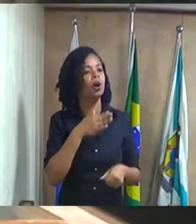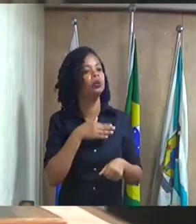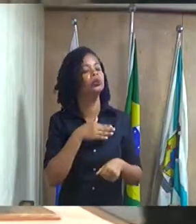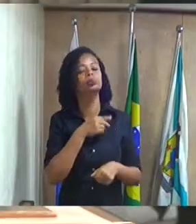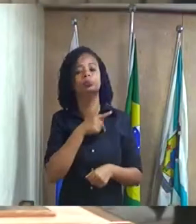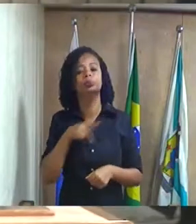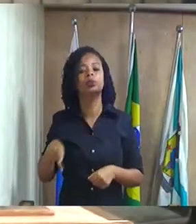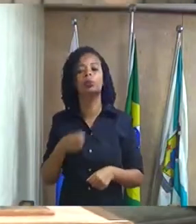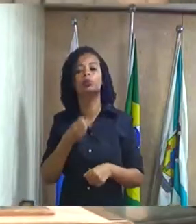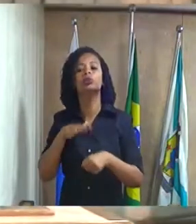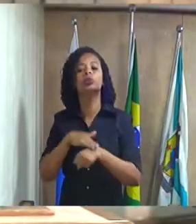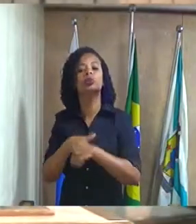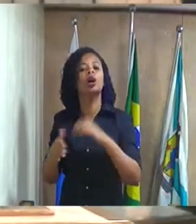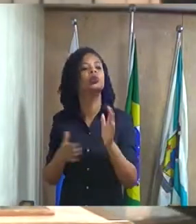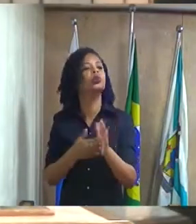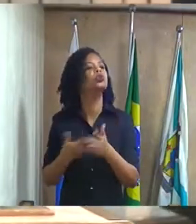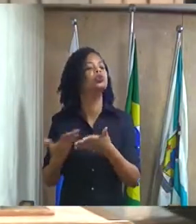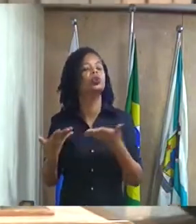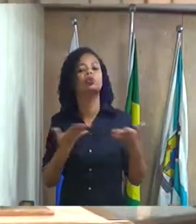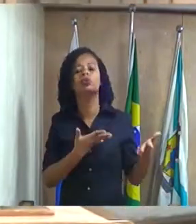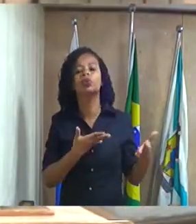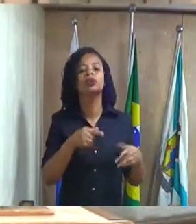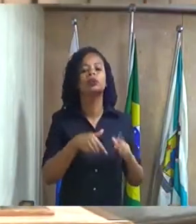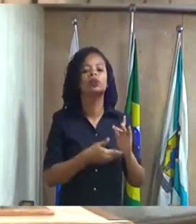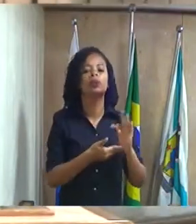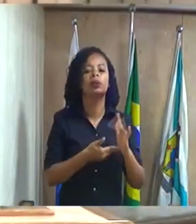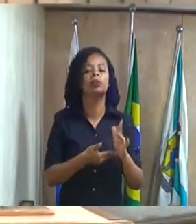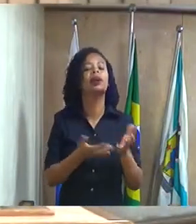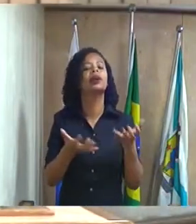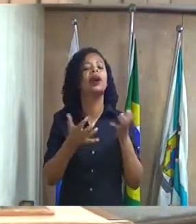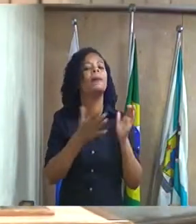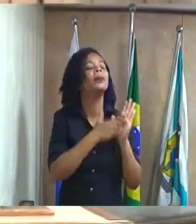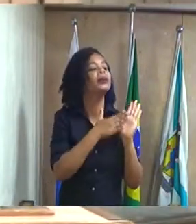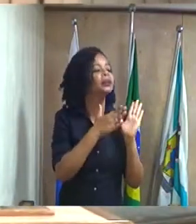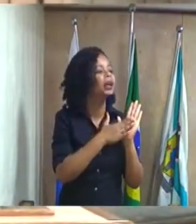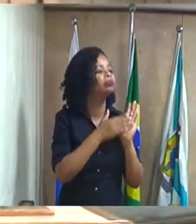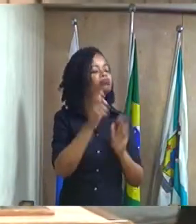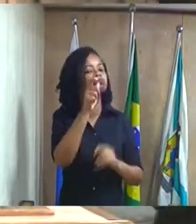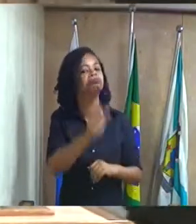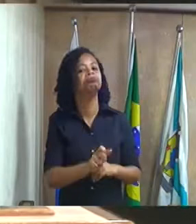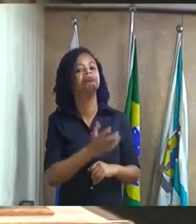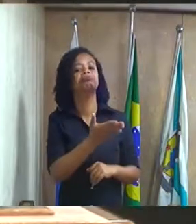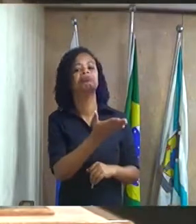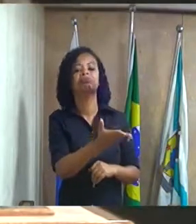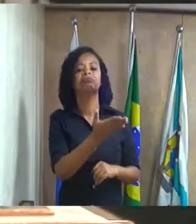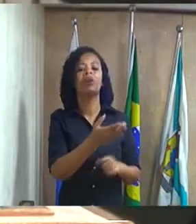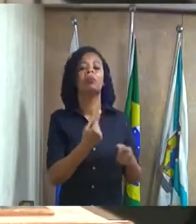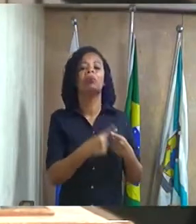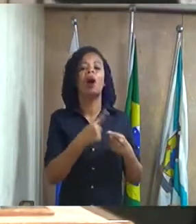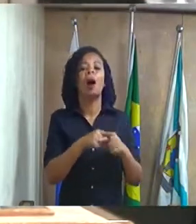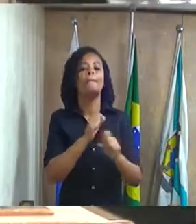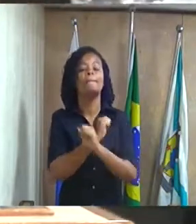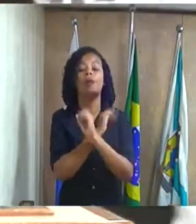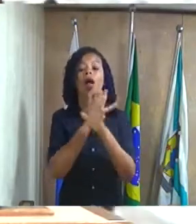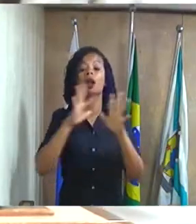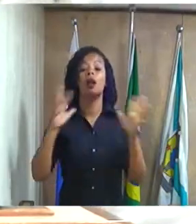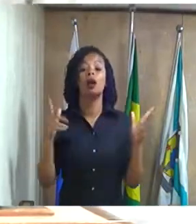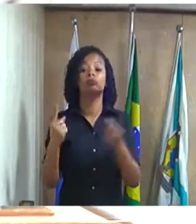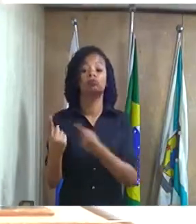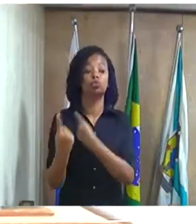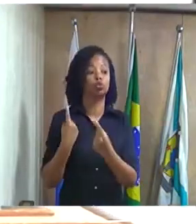pares a todos que se encontram nesta casa queria parabenizar vossa excelência pelo brilhante discurso